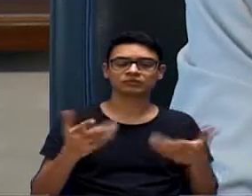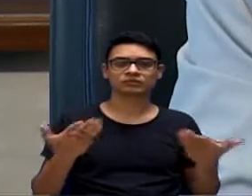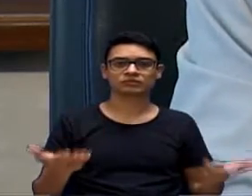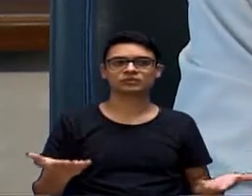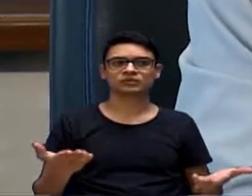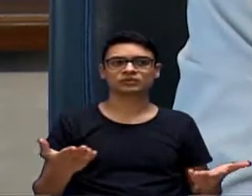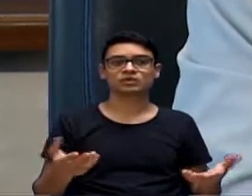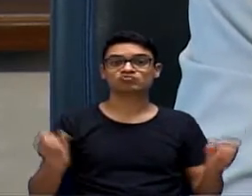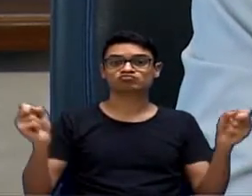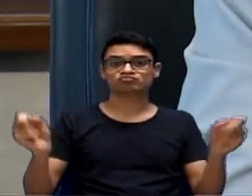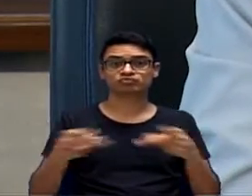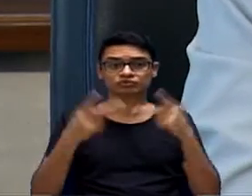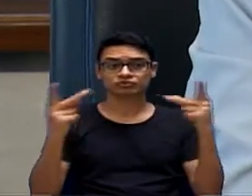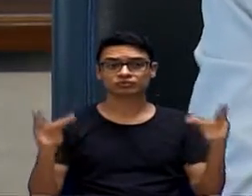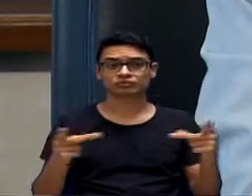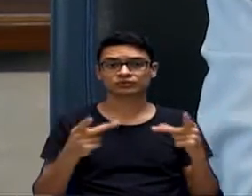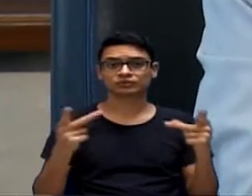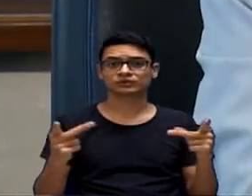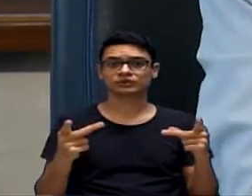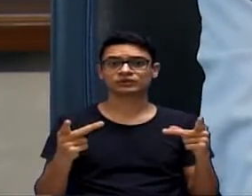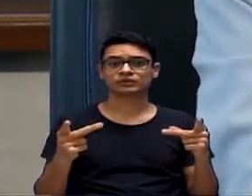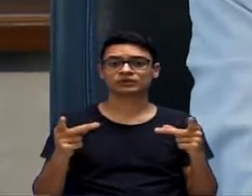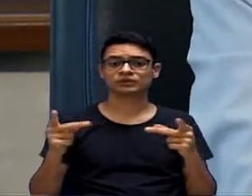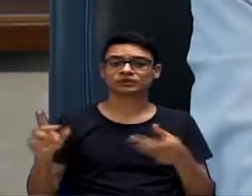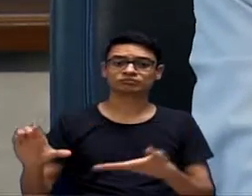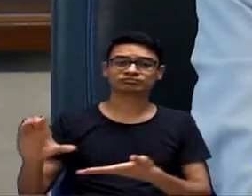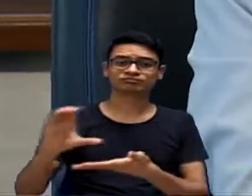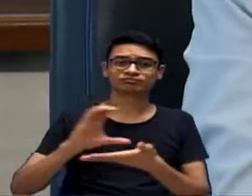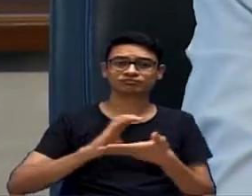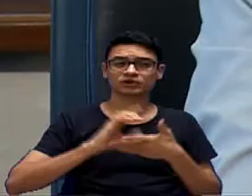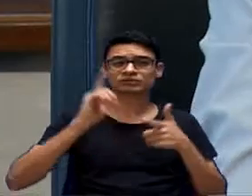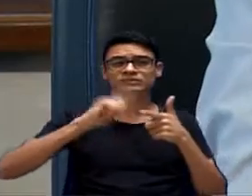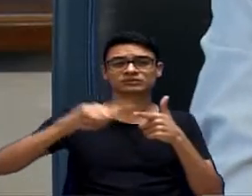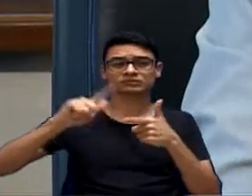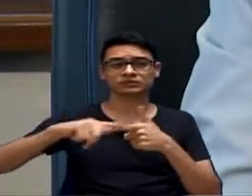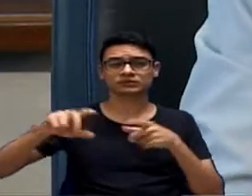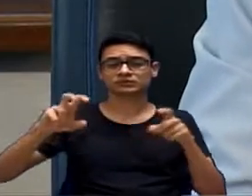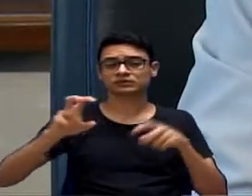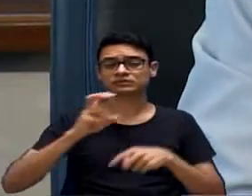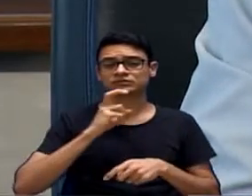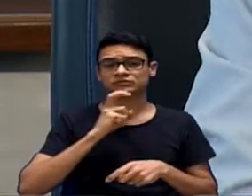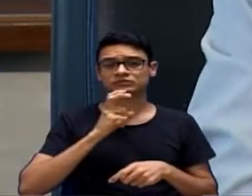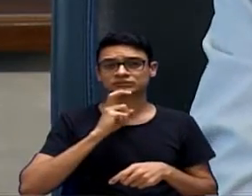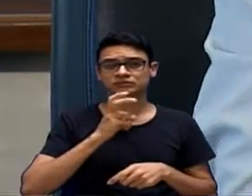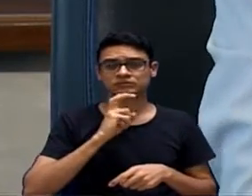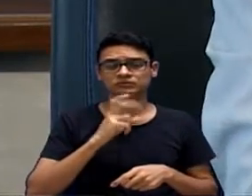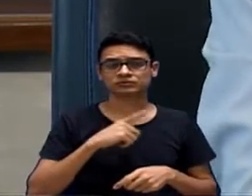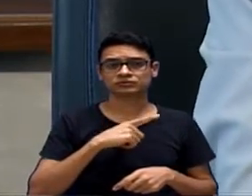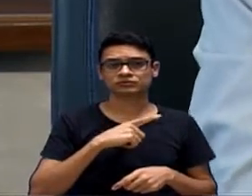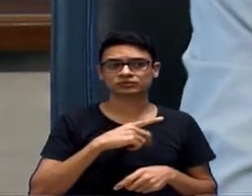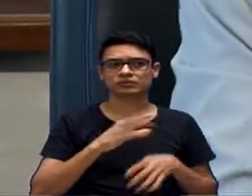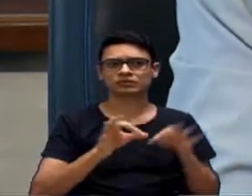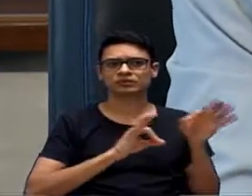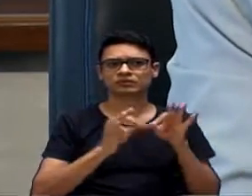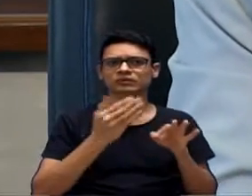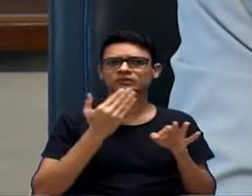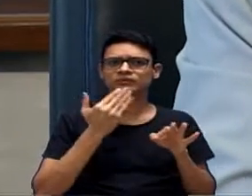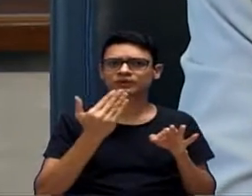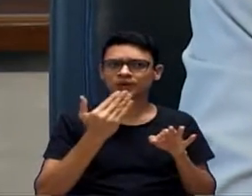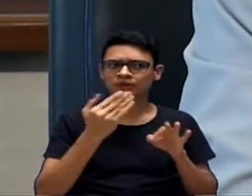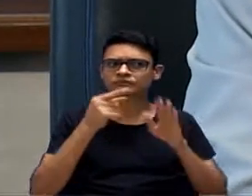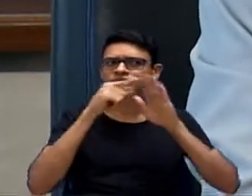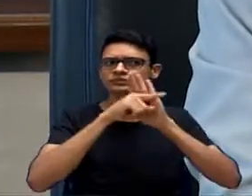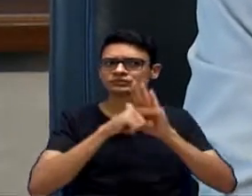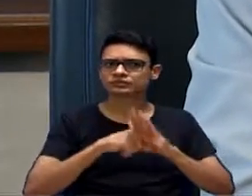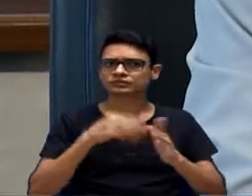um shopping, eles trazem um impacto significativo que, o que que pede o nosso projeto que se faça o estudo, é uma